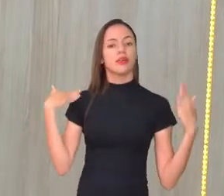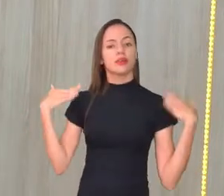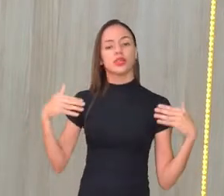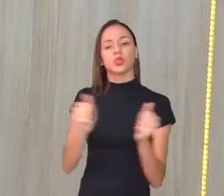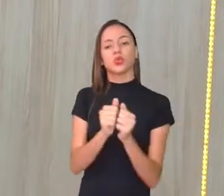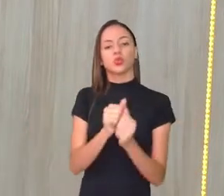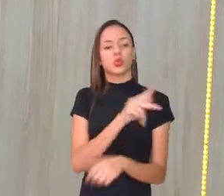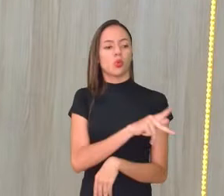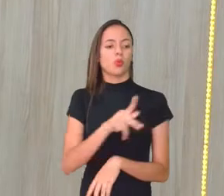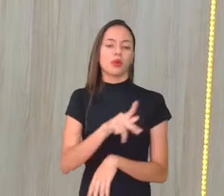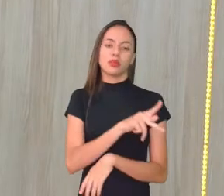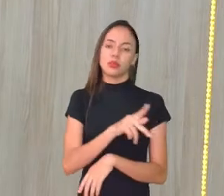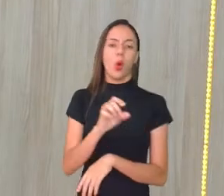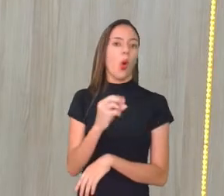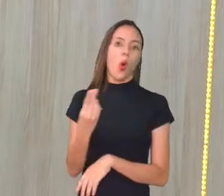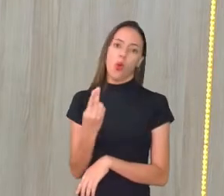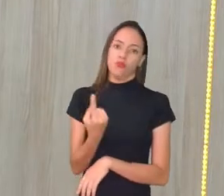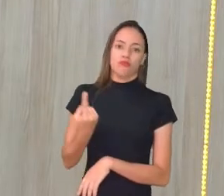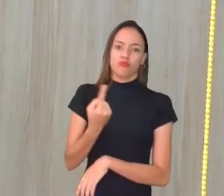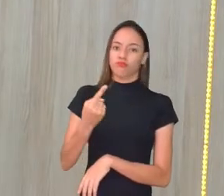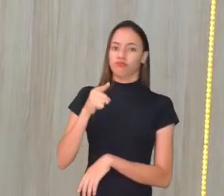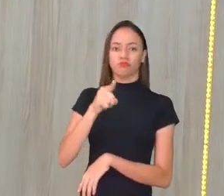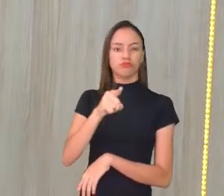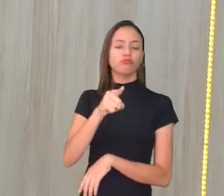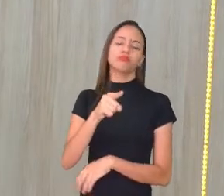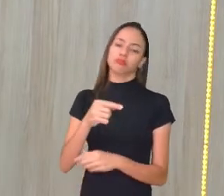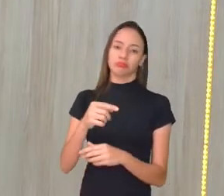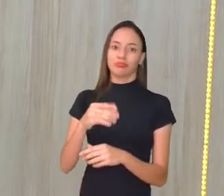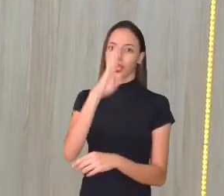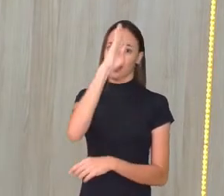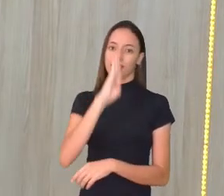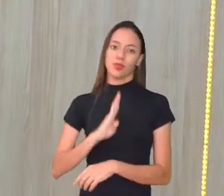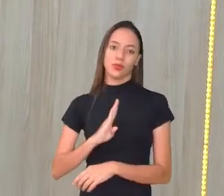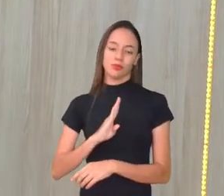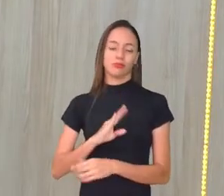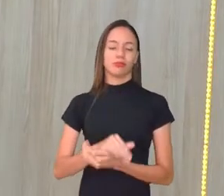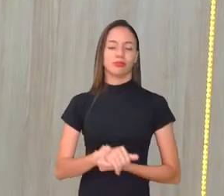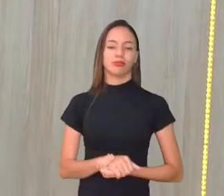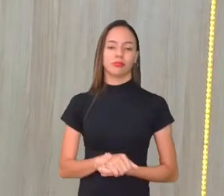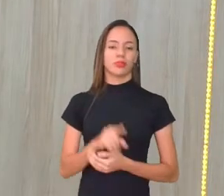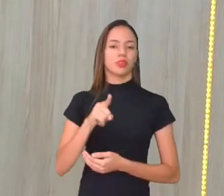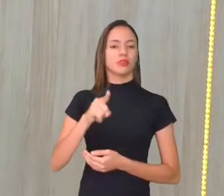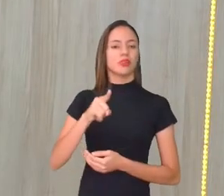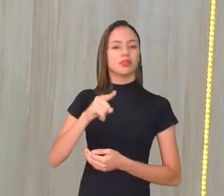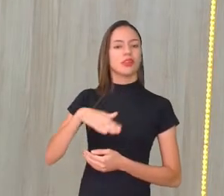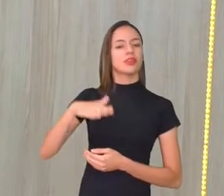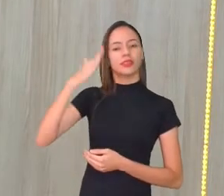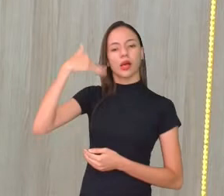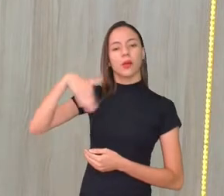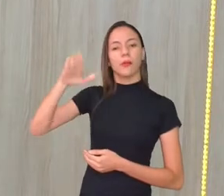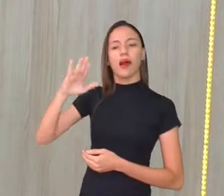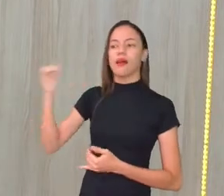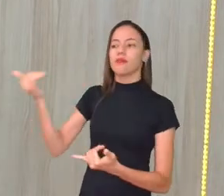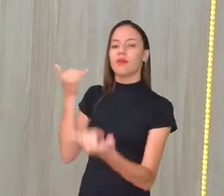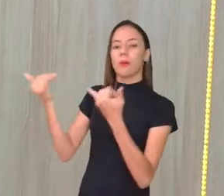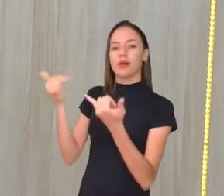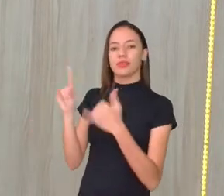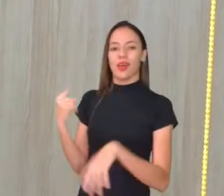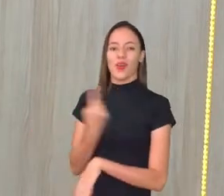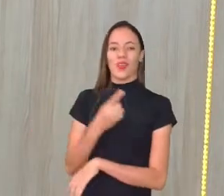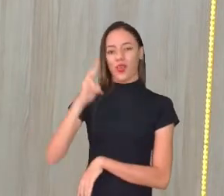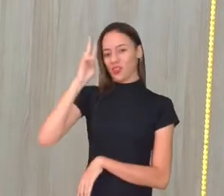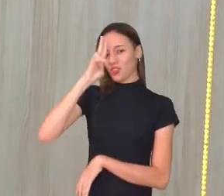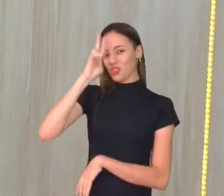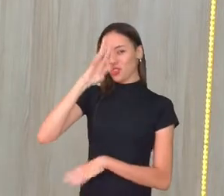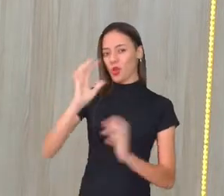professora lá. Ou pode ir individualmente. E é gratuito. E você vai saber muito mais a respeito da nossa história. Porque,